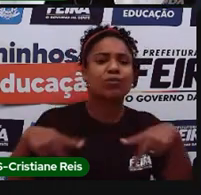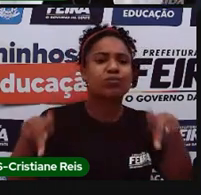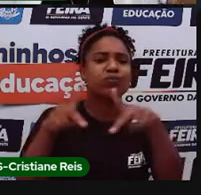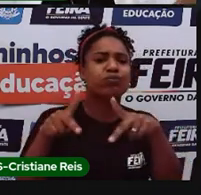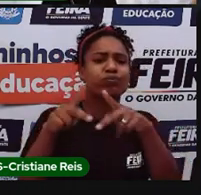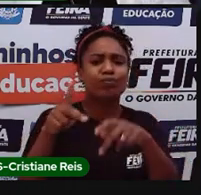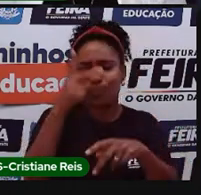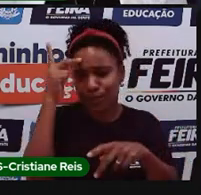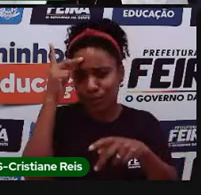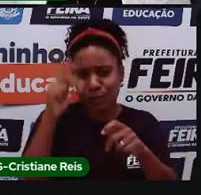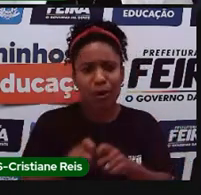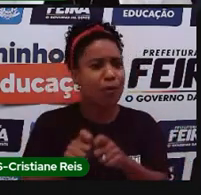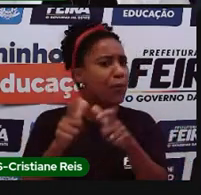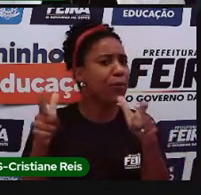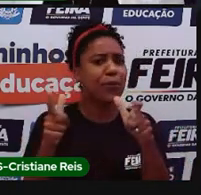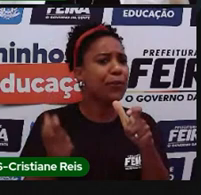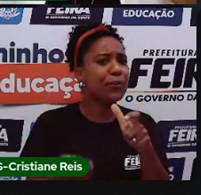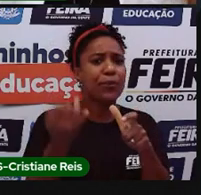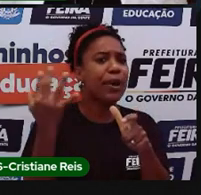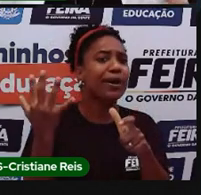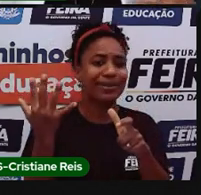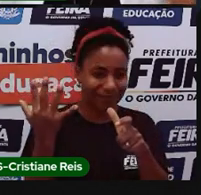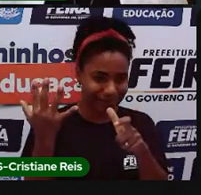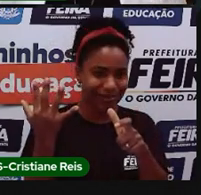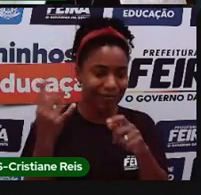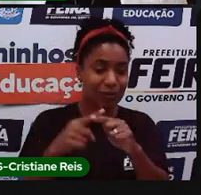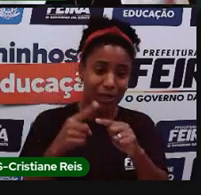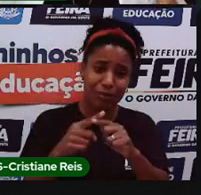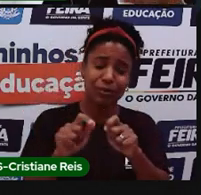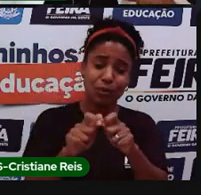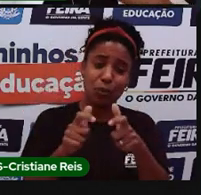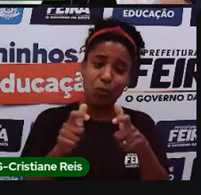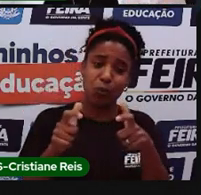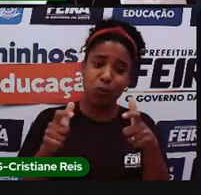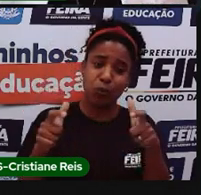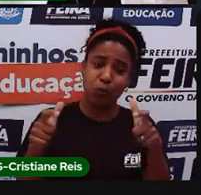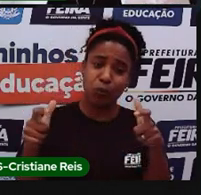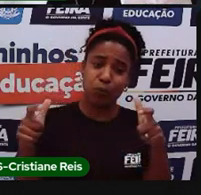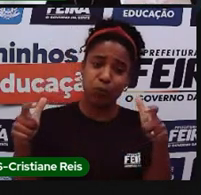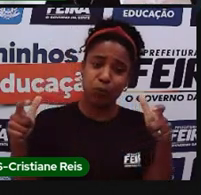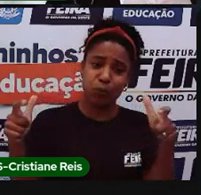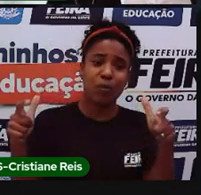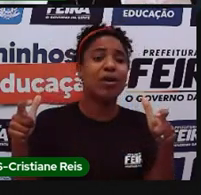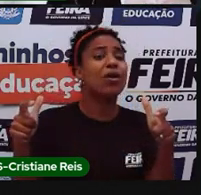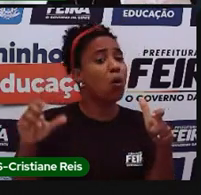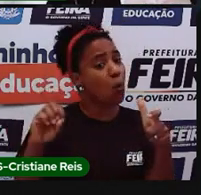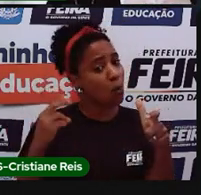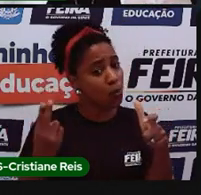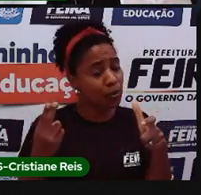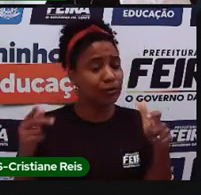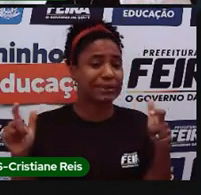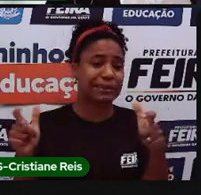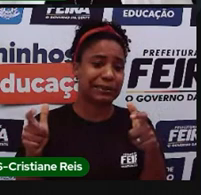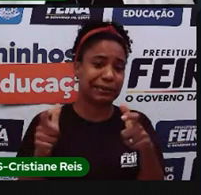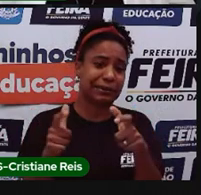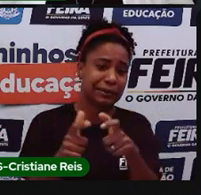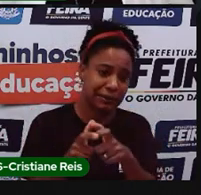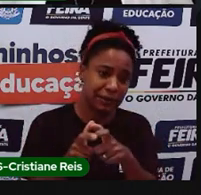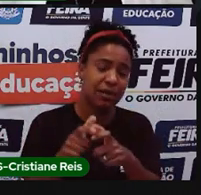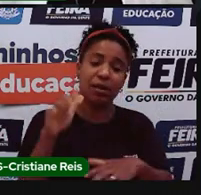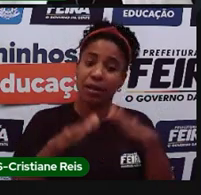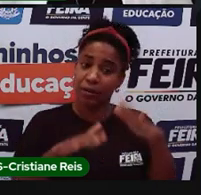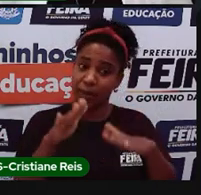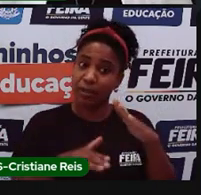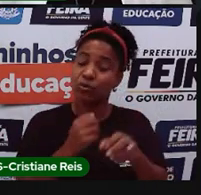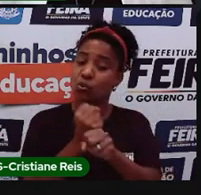é variável, né, elas vão aumentando ou diminuindo, a depender do ano que você está